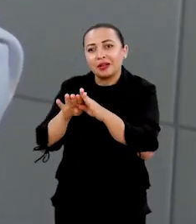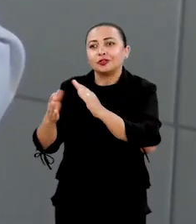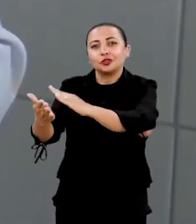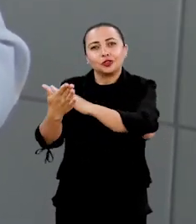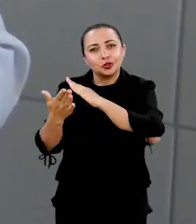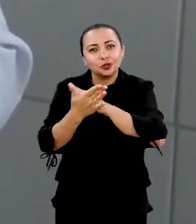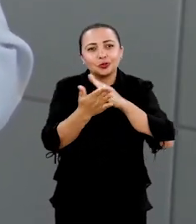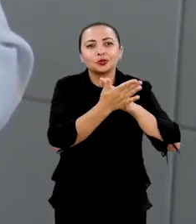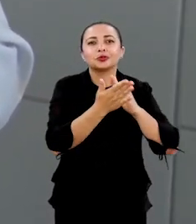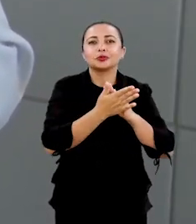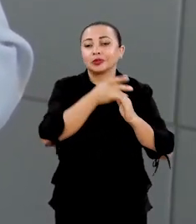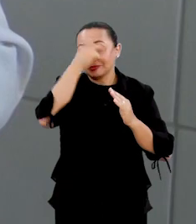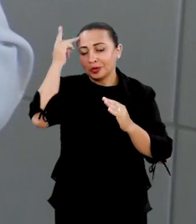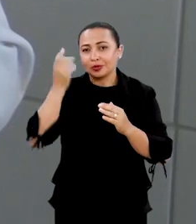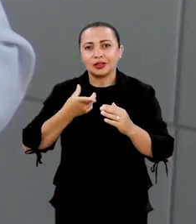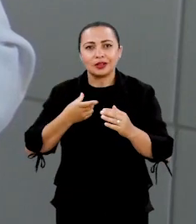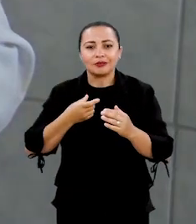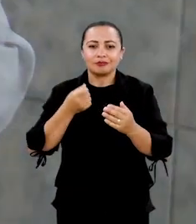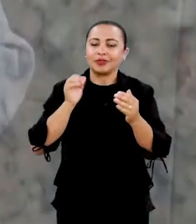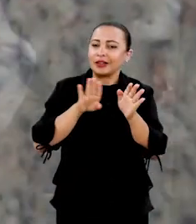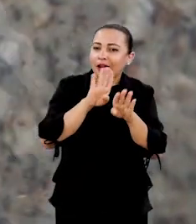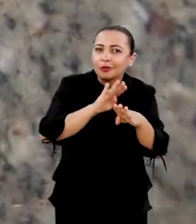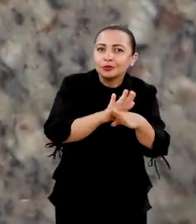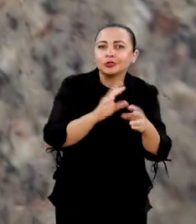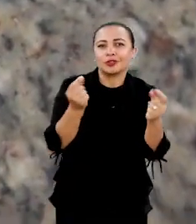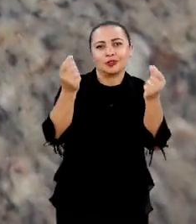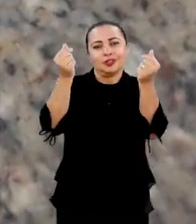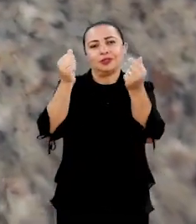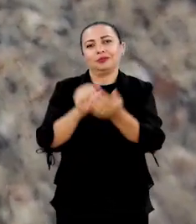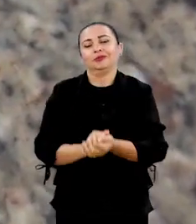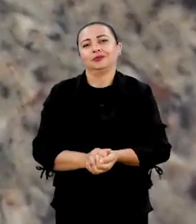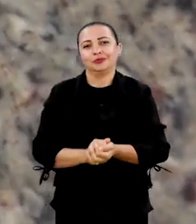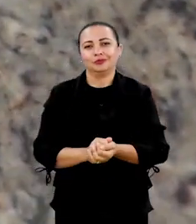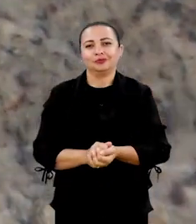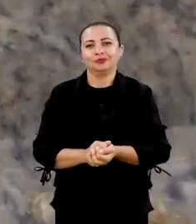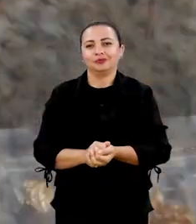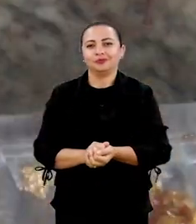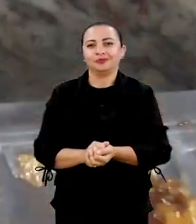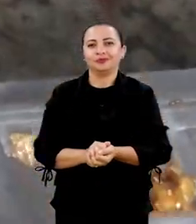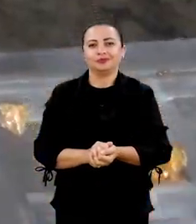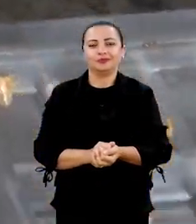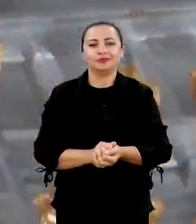gente precisa de investidores interessados na pesquisa e na inovação.